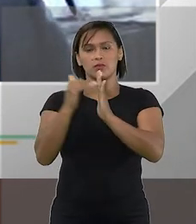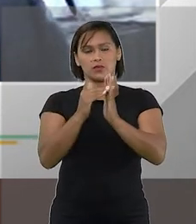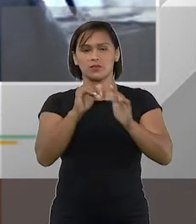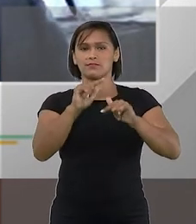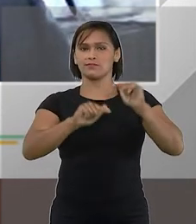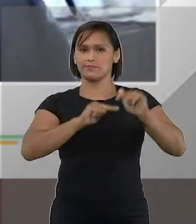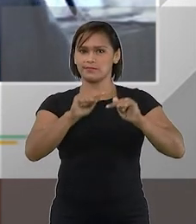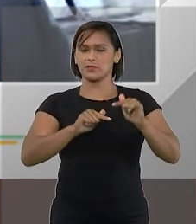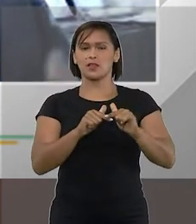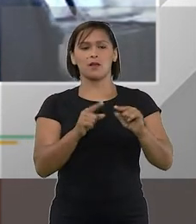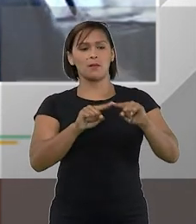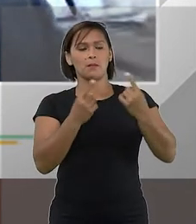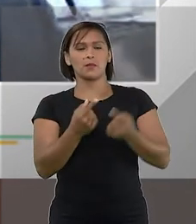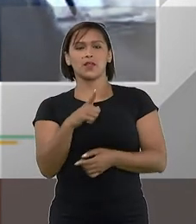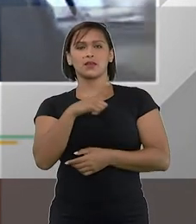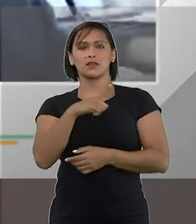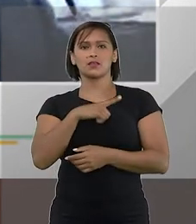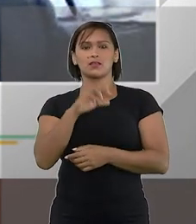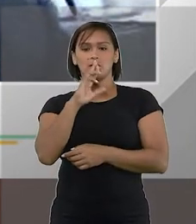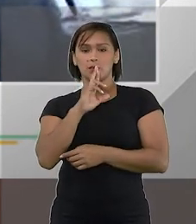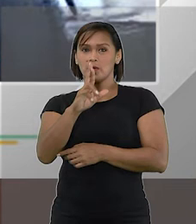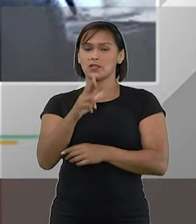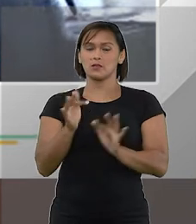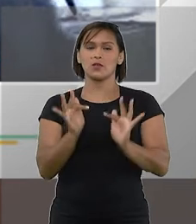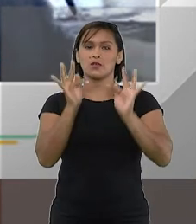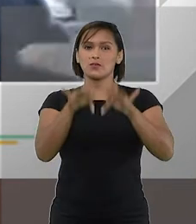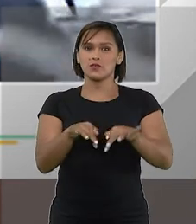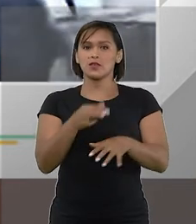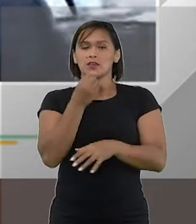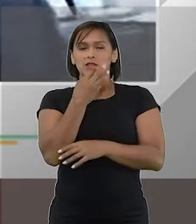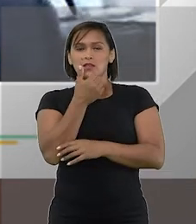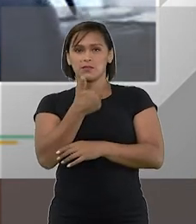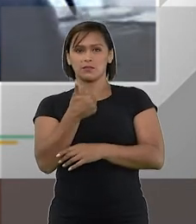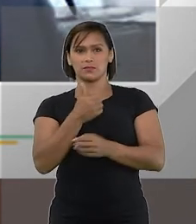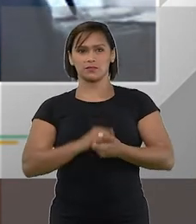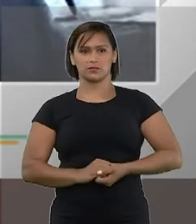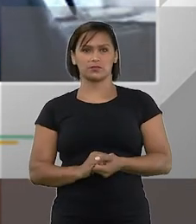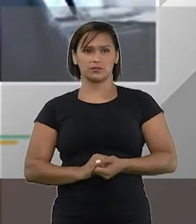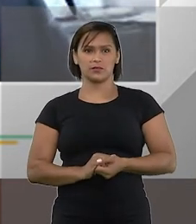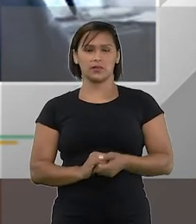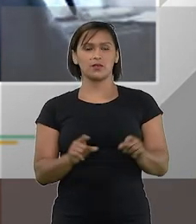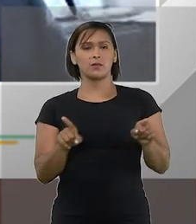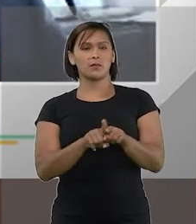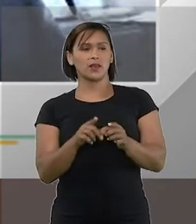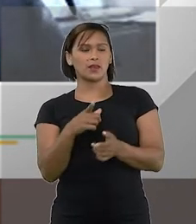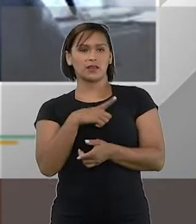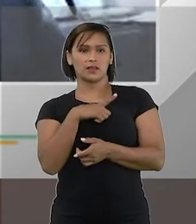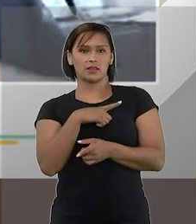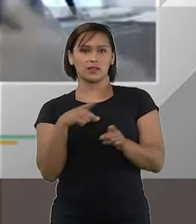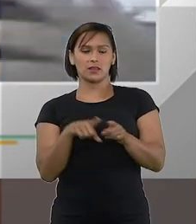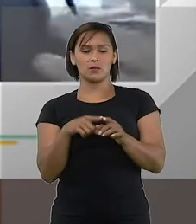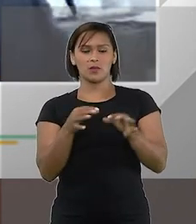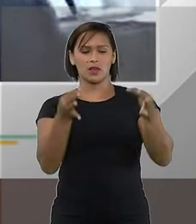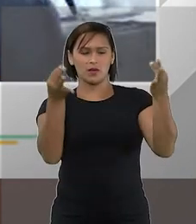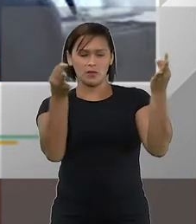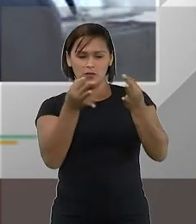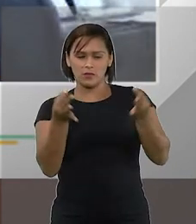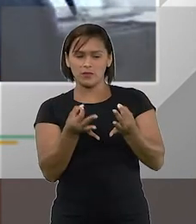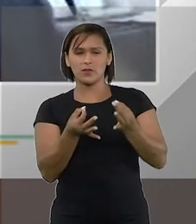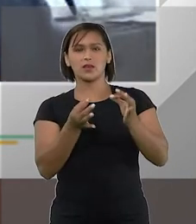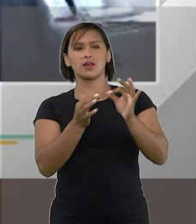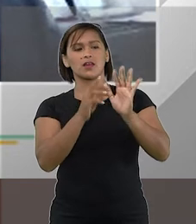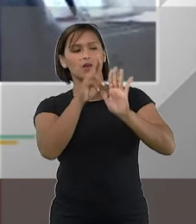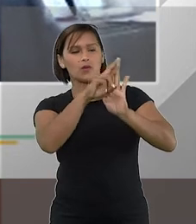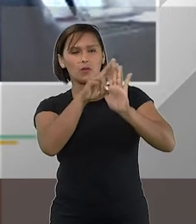funcionamento para que nós tenhamos um resultado final mais efetivo para que haja uma otimização dos